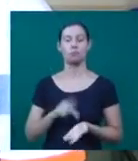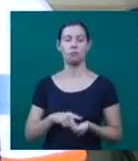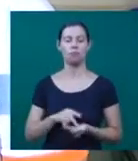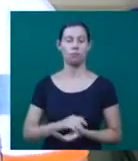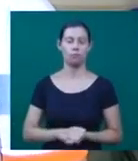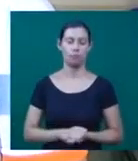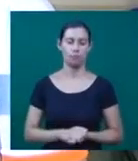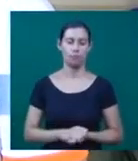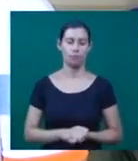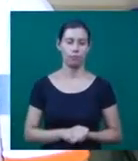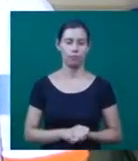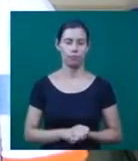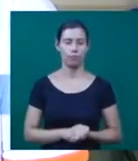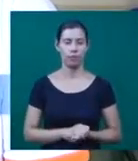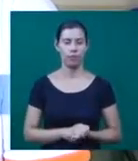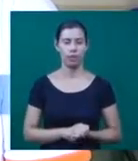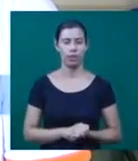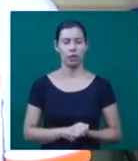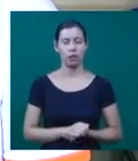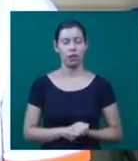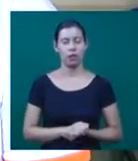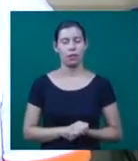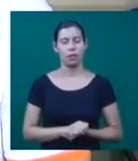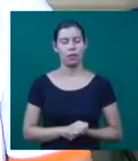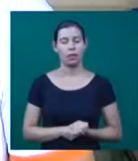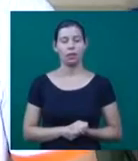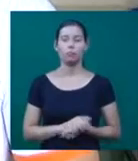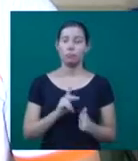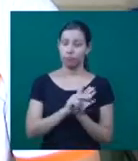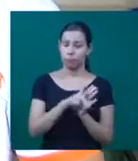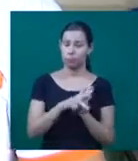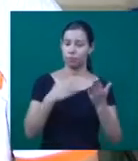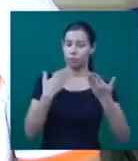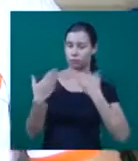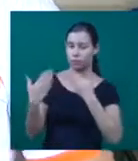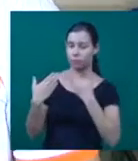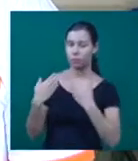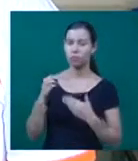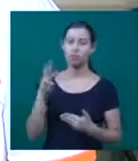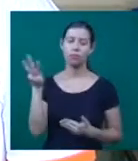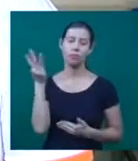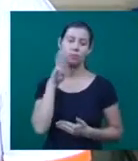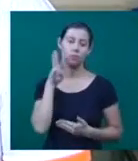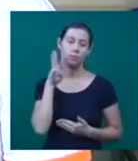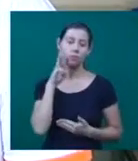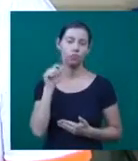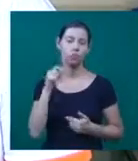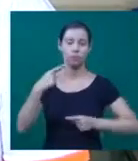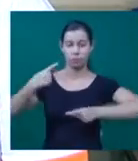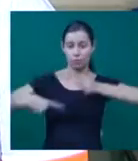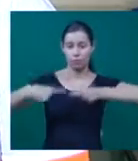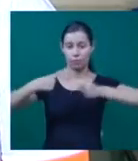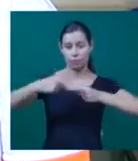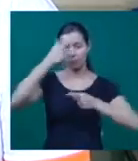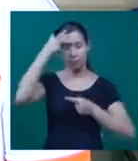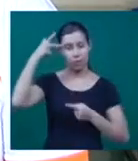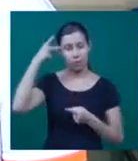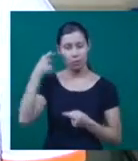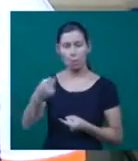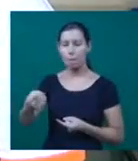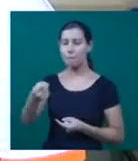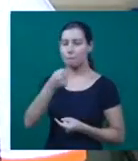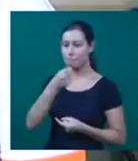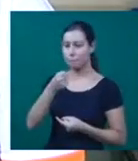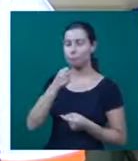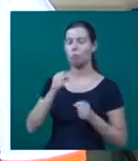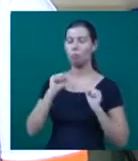Terças, ele promove o debate entre pessoas que têm algo a dizer. A gente não importa qual que a formação